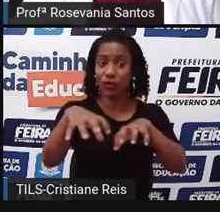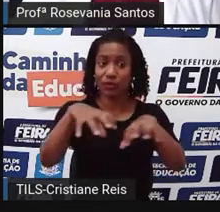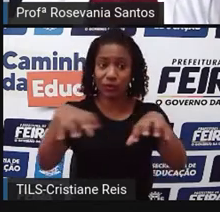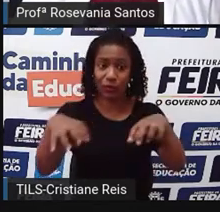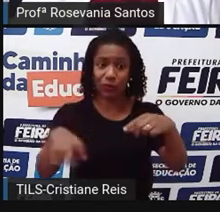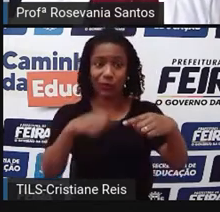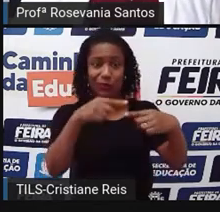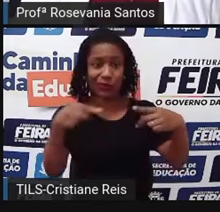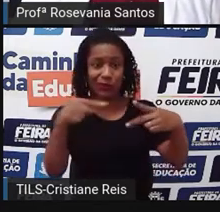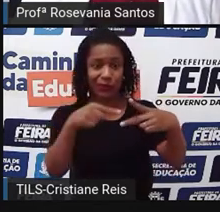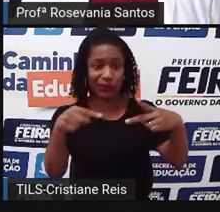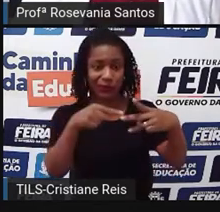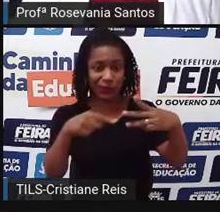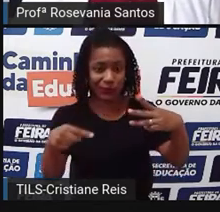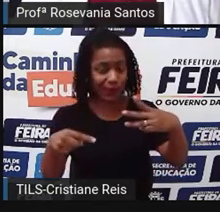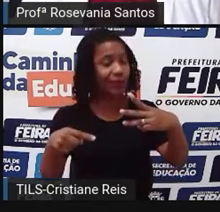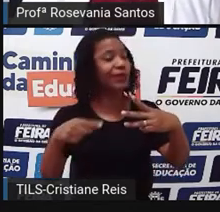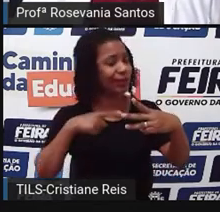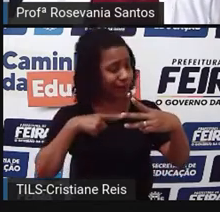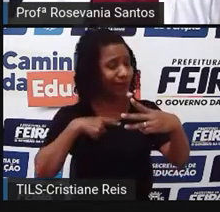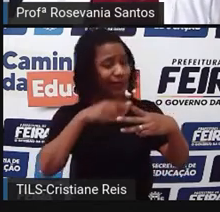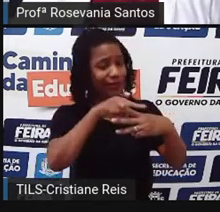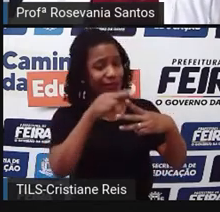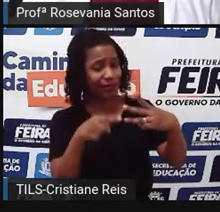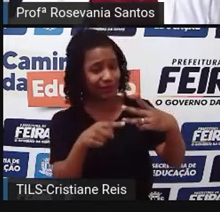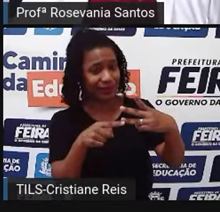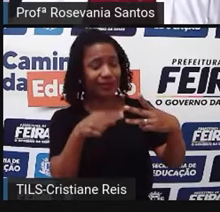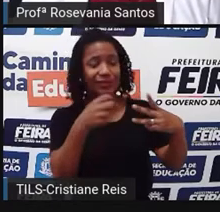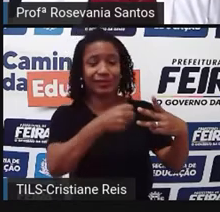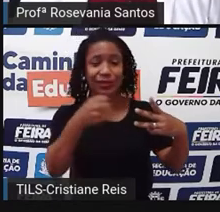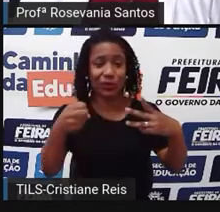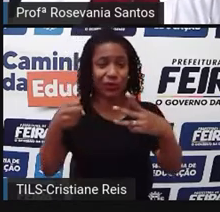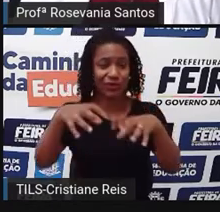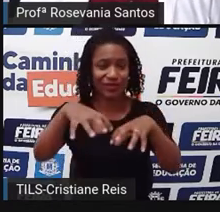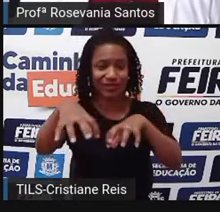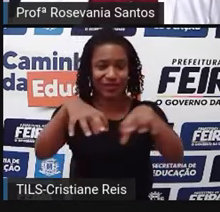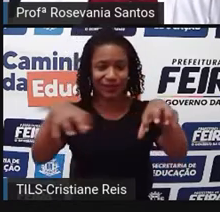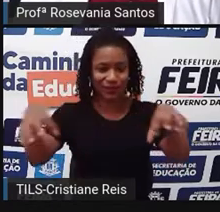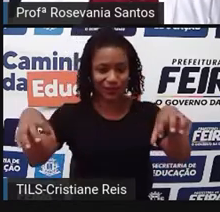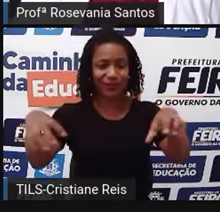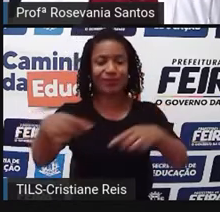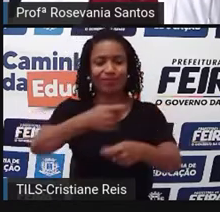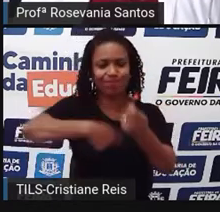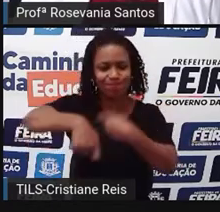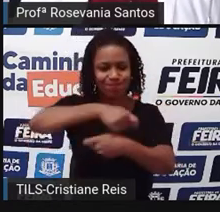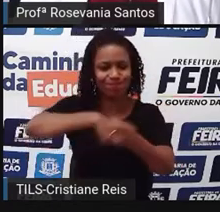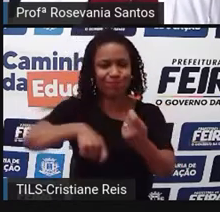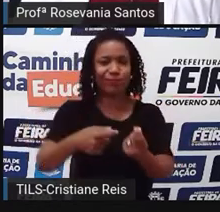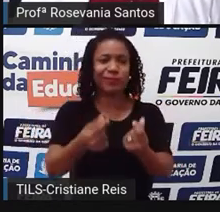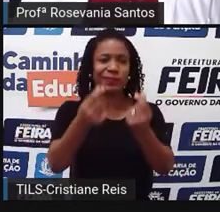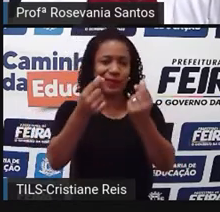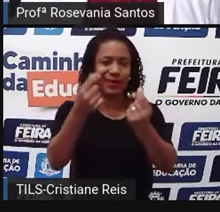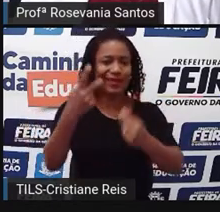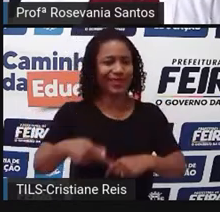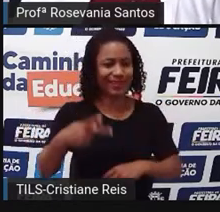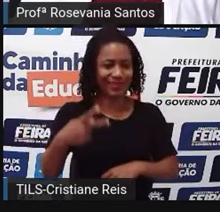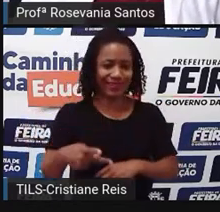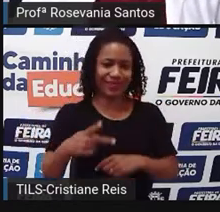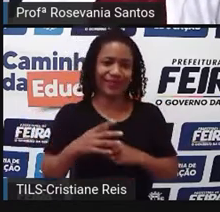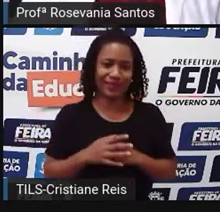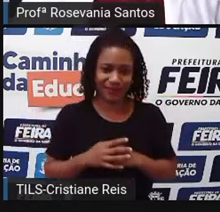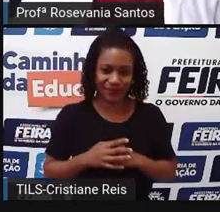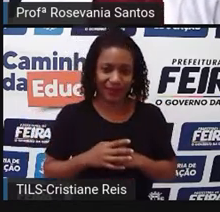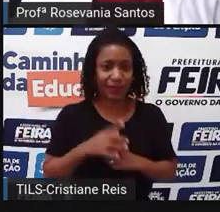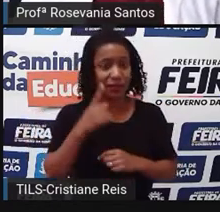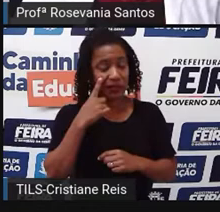do setor terciário, também são fatores socioculturais que interferem no processo de regionalização. Até porque eu vou ter